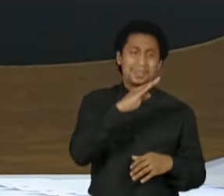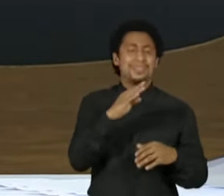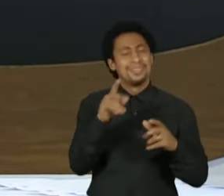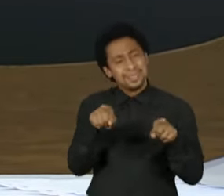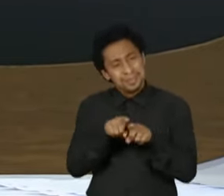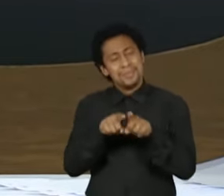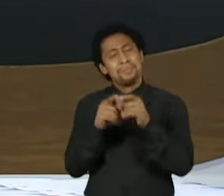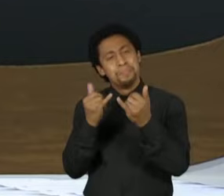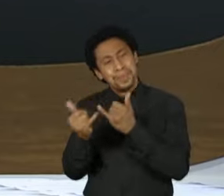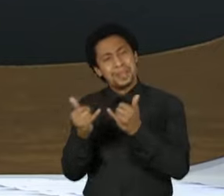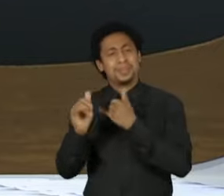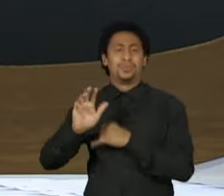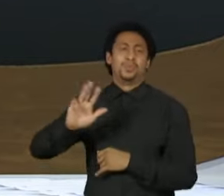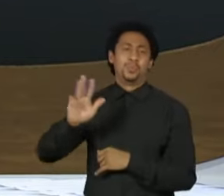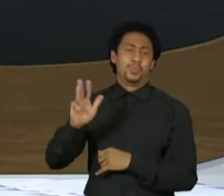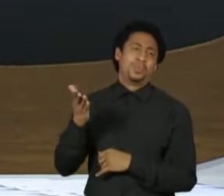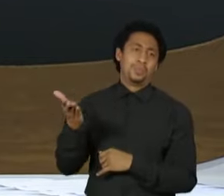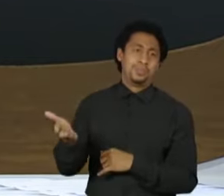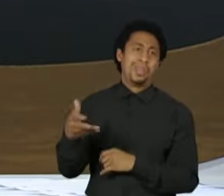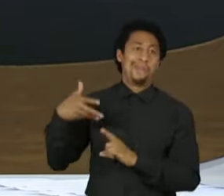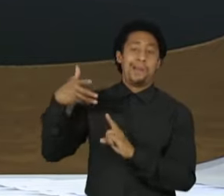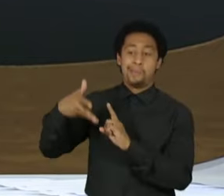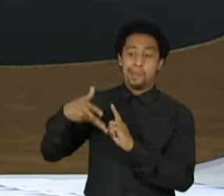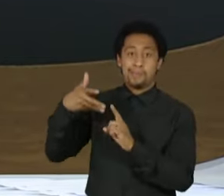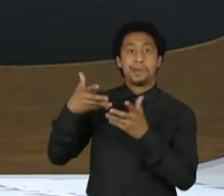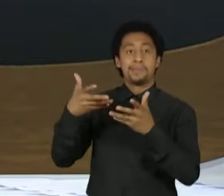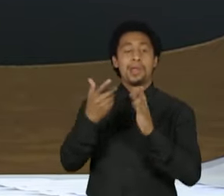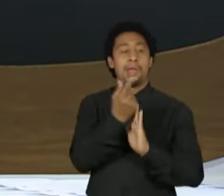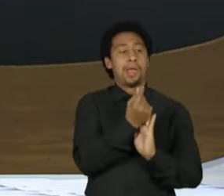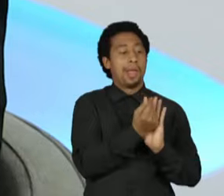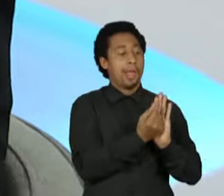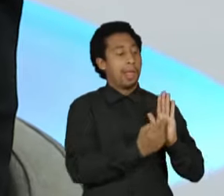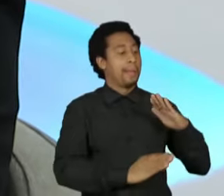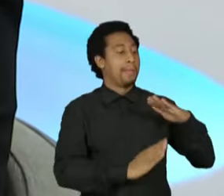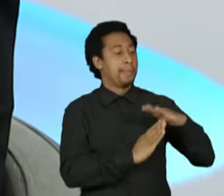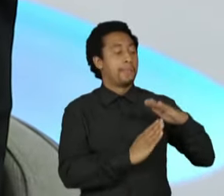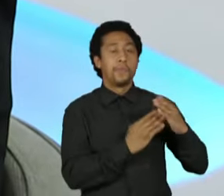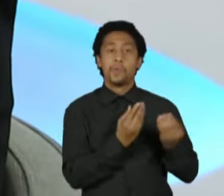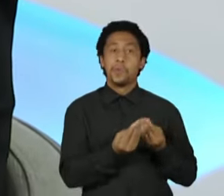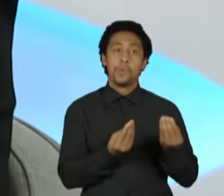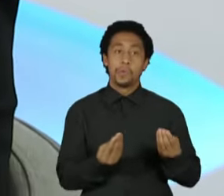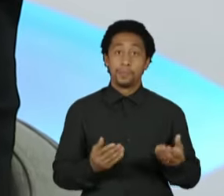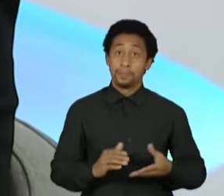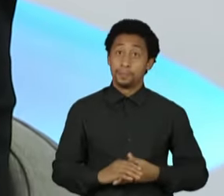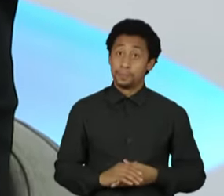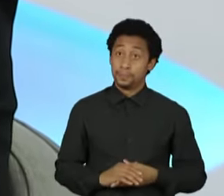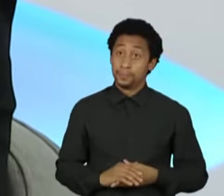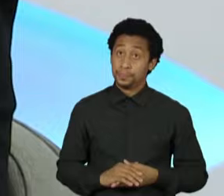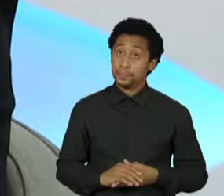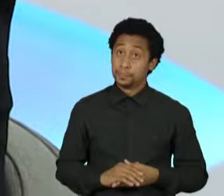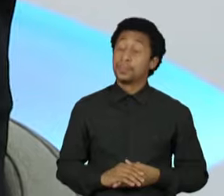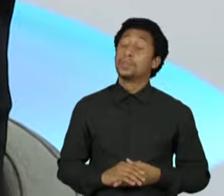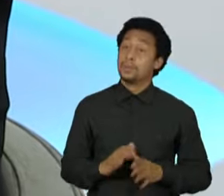Lula, que agora também falam em rever o teto de gastos? Vamos lá. Nós estamos falando em tirar